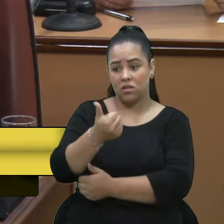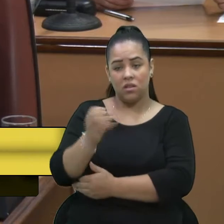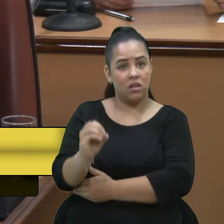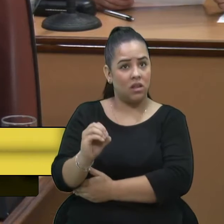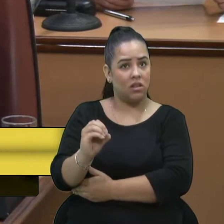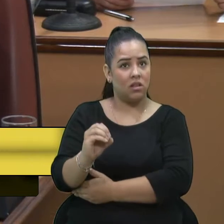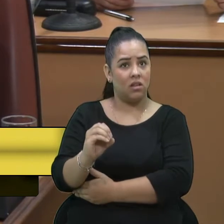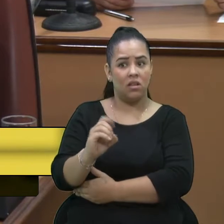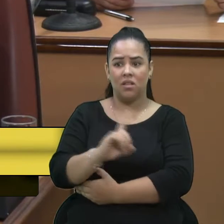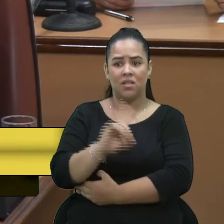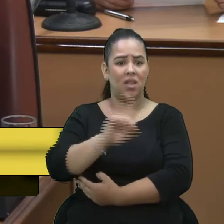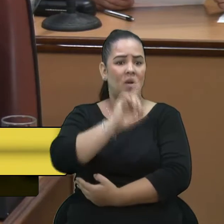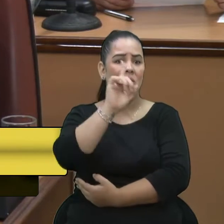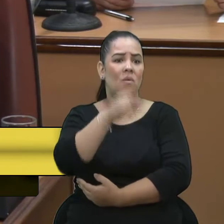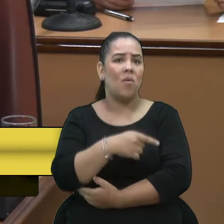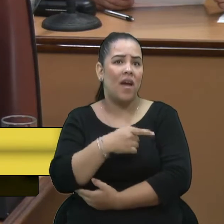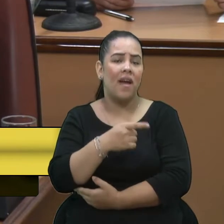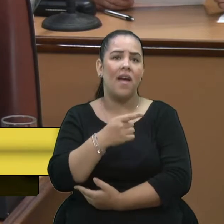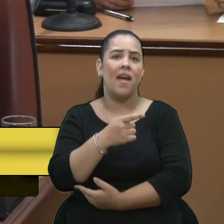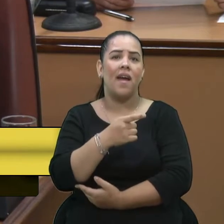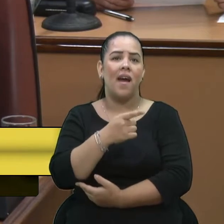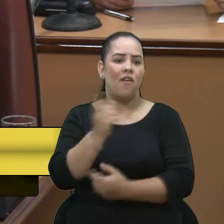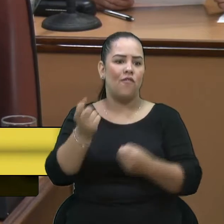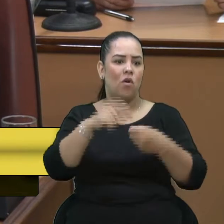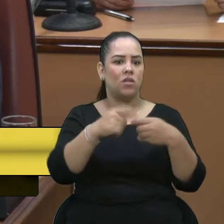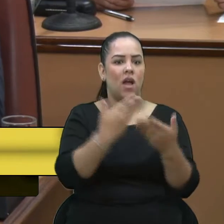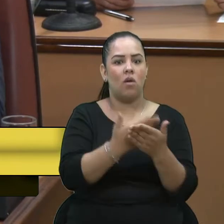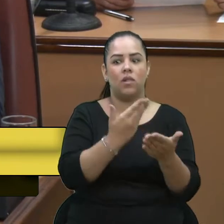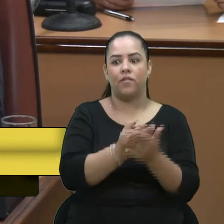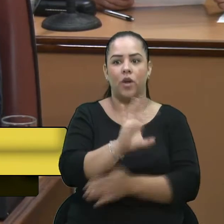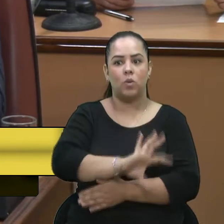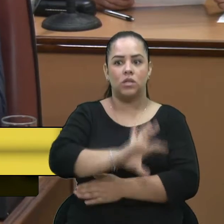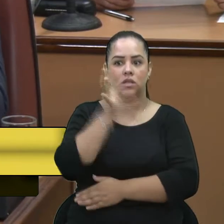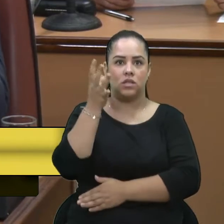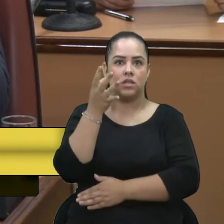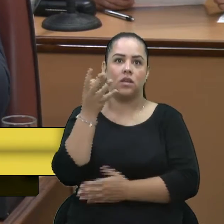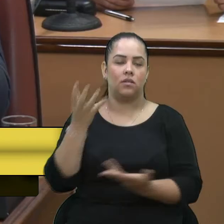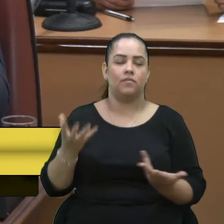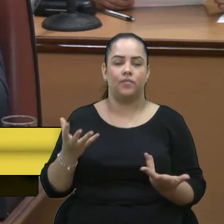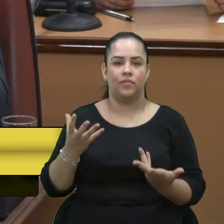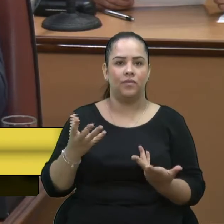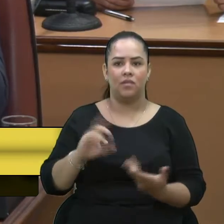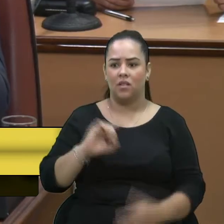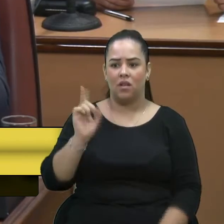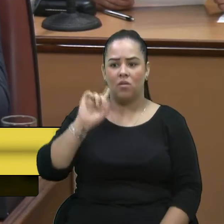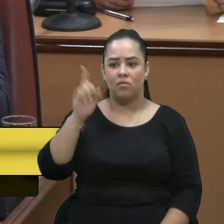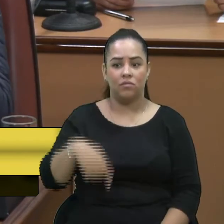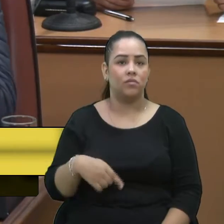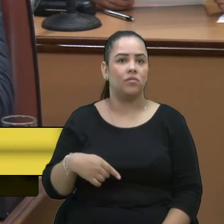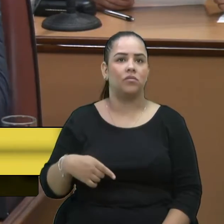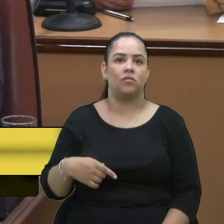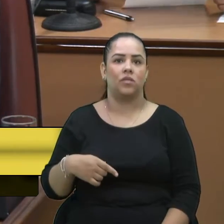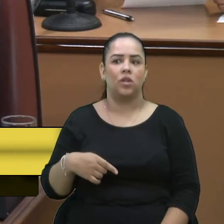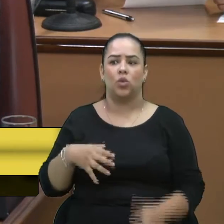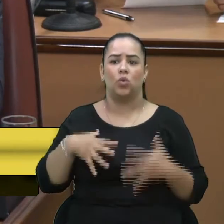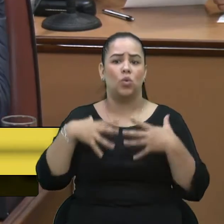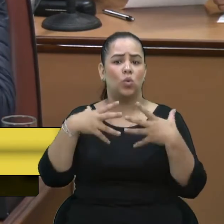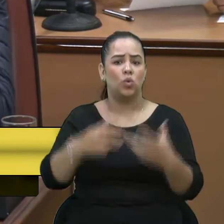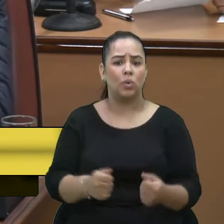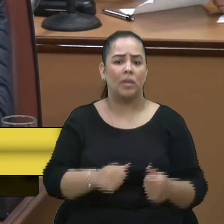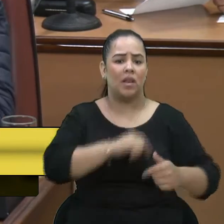determinante para dirigir o ônibus, não é o fator determinante para atender no açougue, no mercado, na padaria, na farmácia.